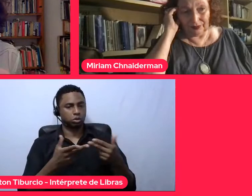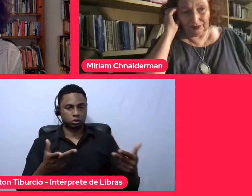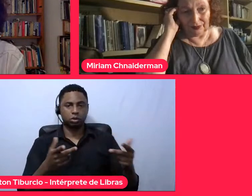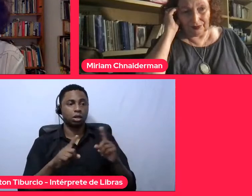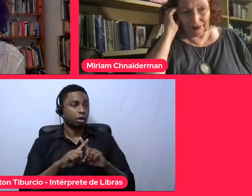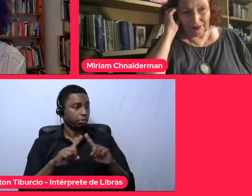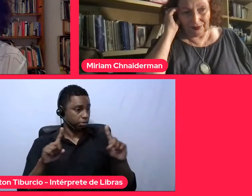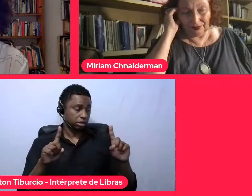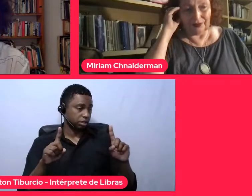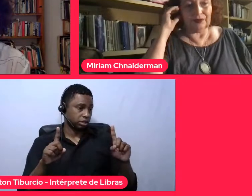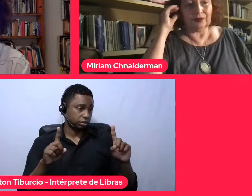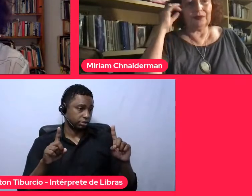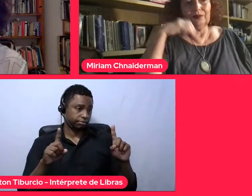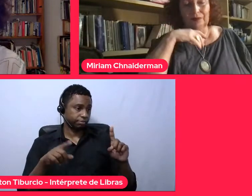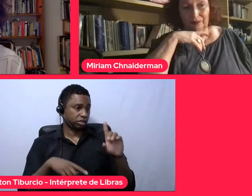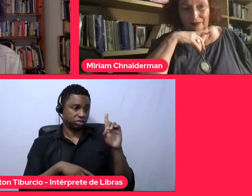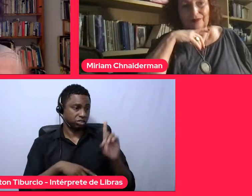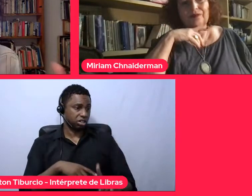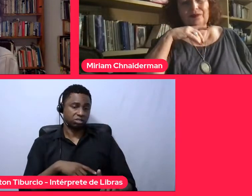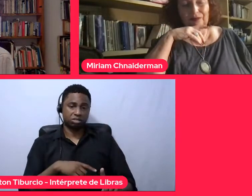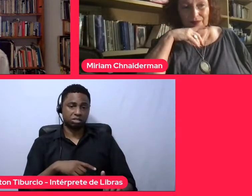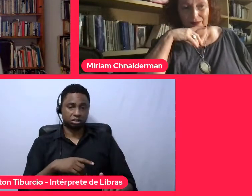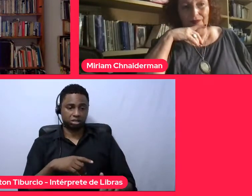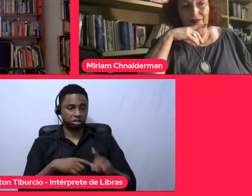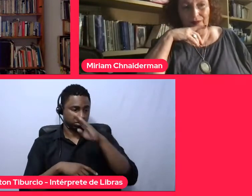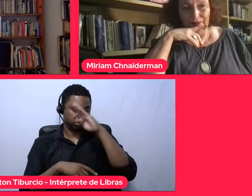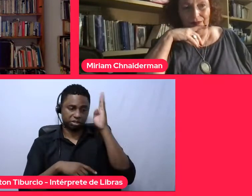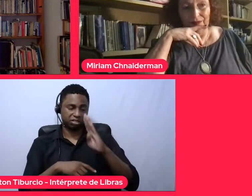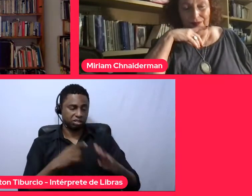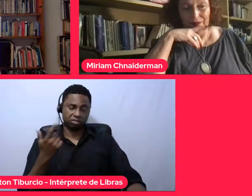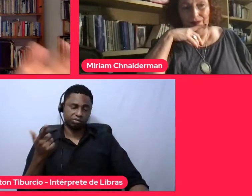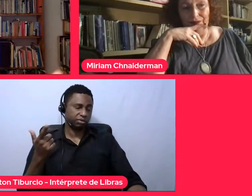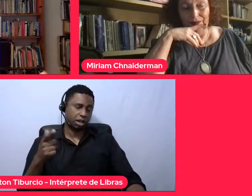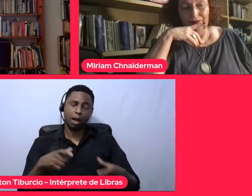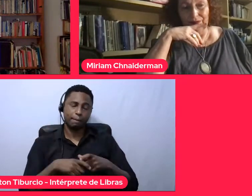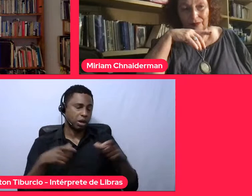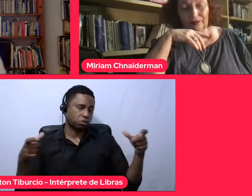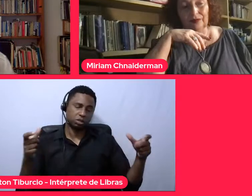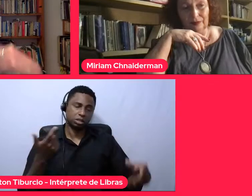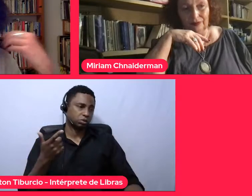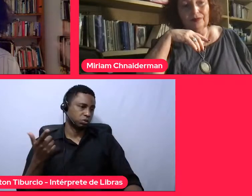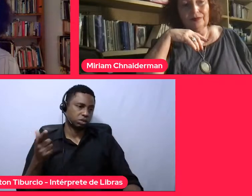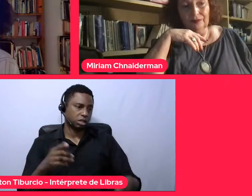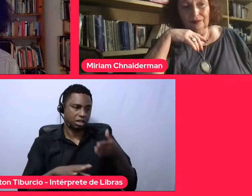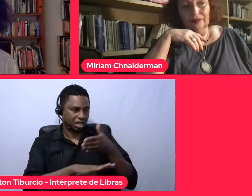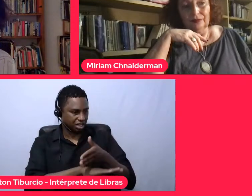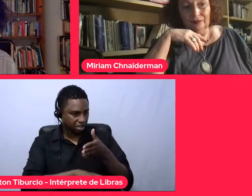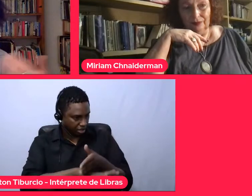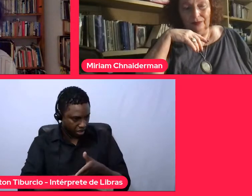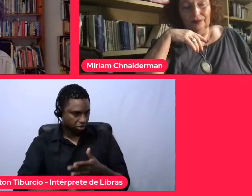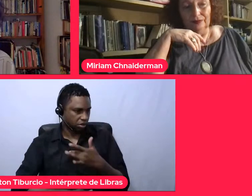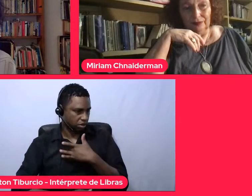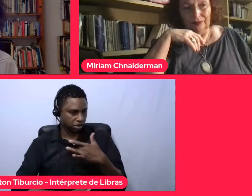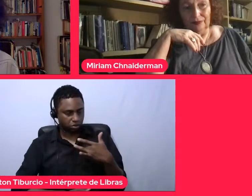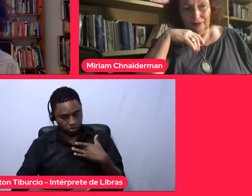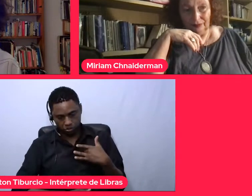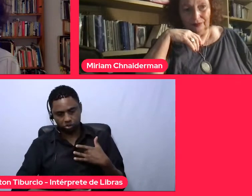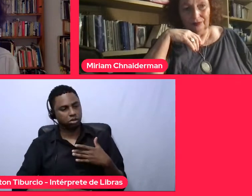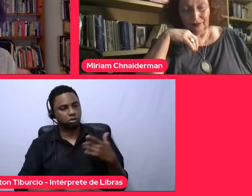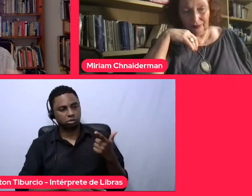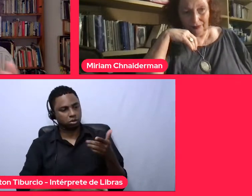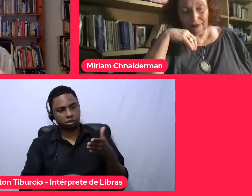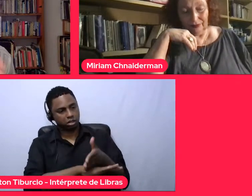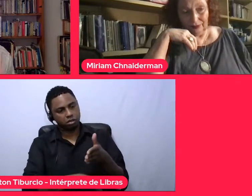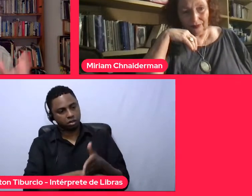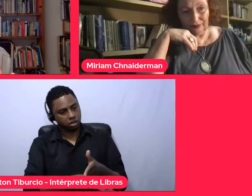verdade, são direitos que nem os brasileiros têm, a grande maioria dos brasileiros não tem acesso à saúde integral, não tem acesso à educação, enfim,